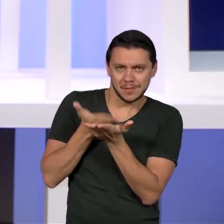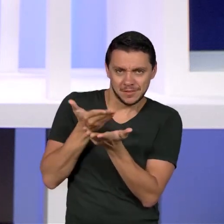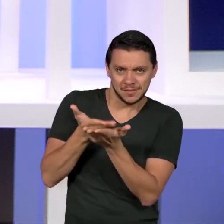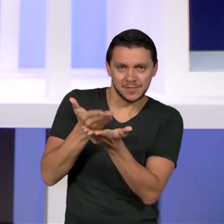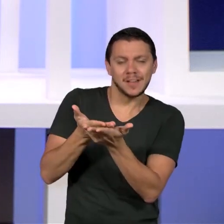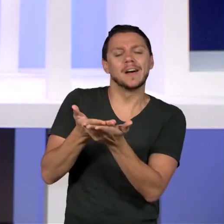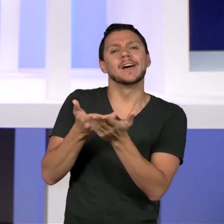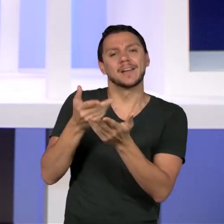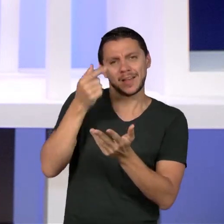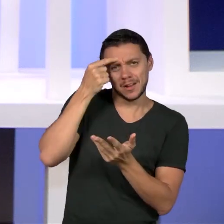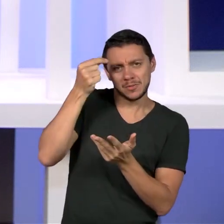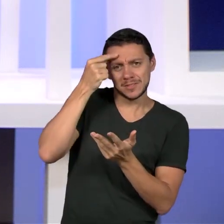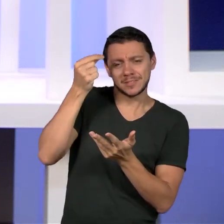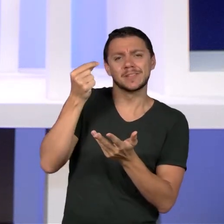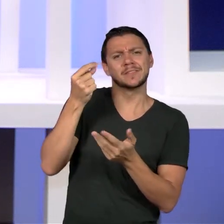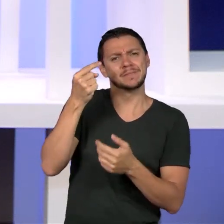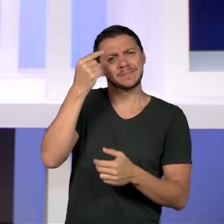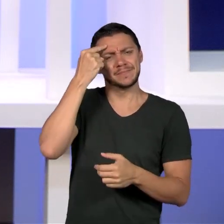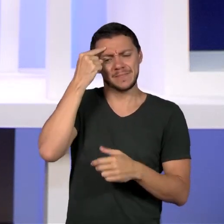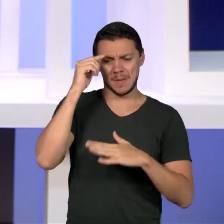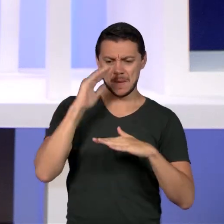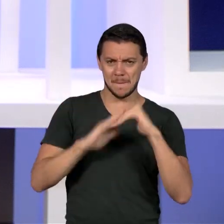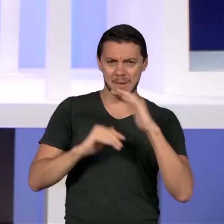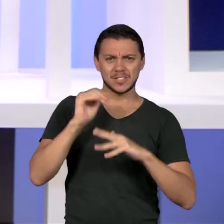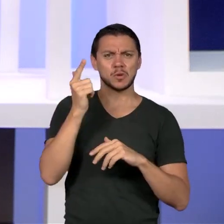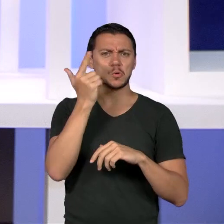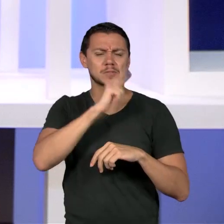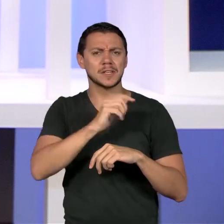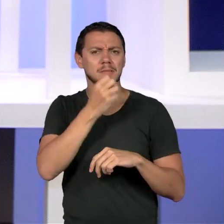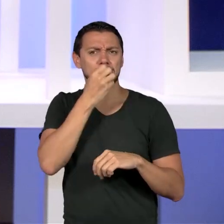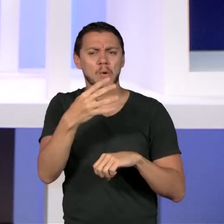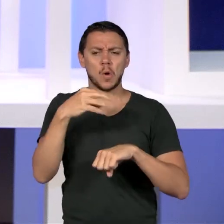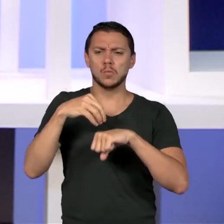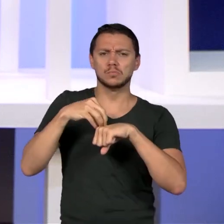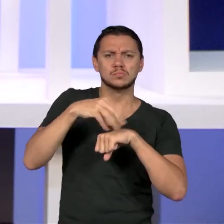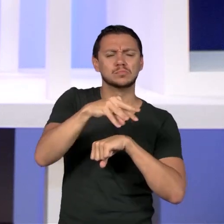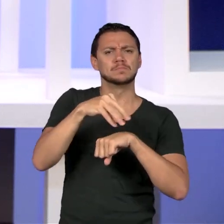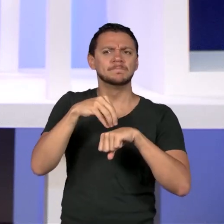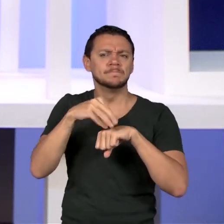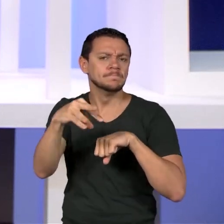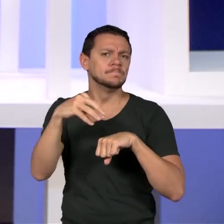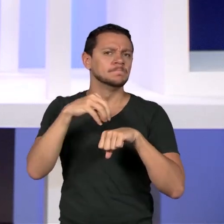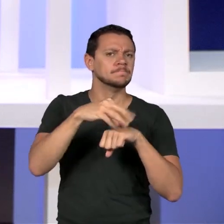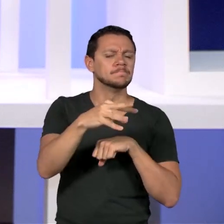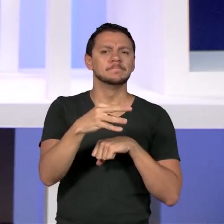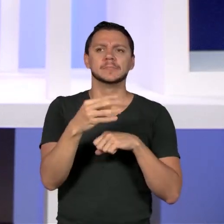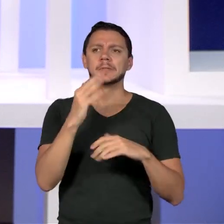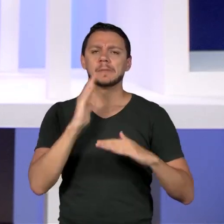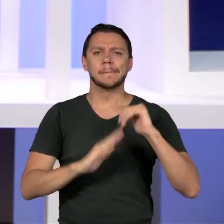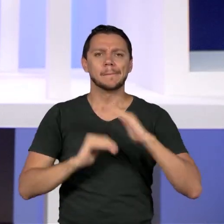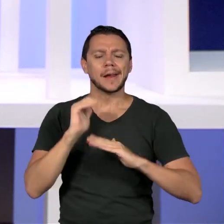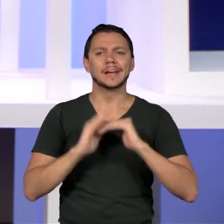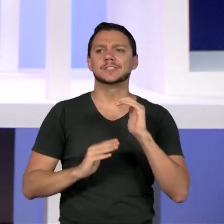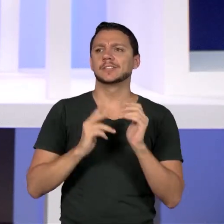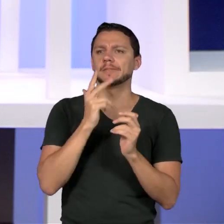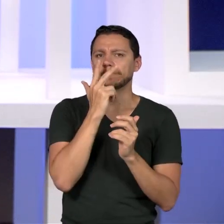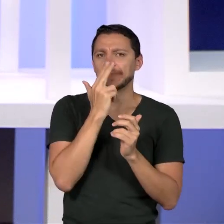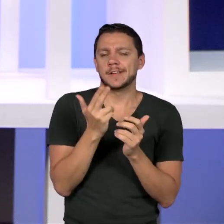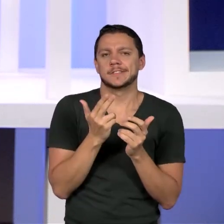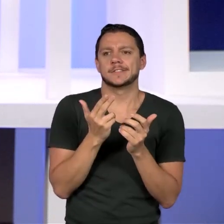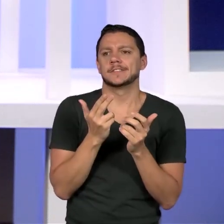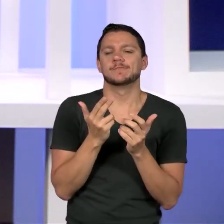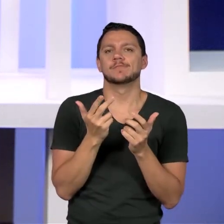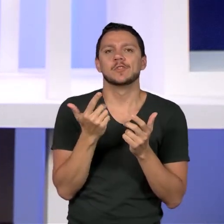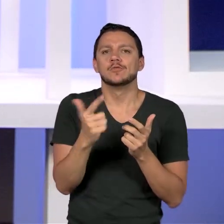as práticas forem transmissivas, forem práticas em que não se